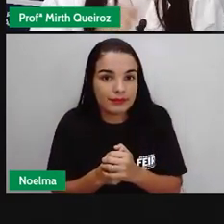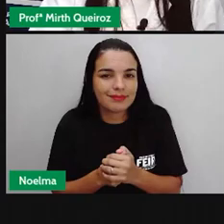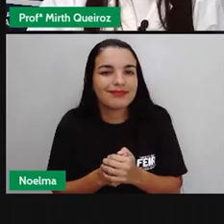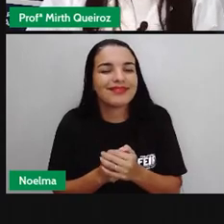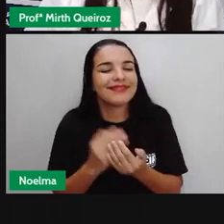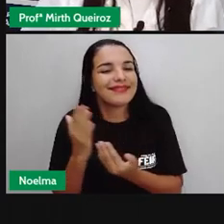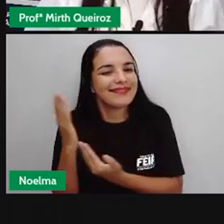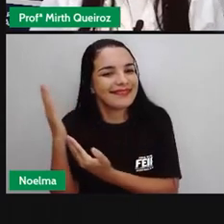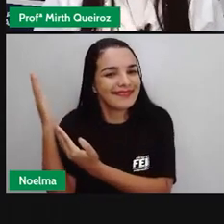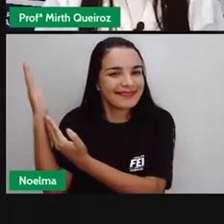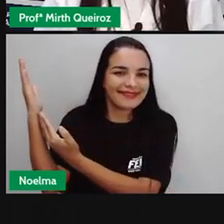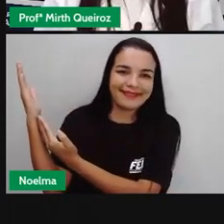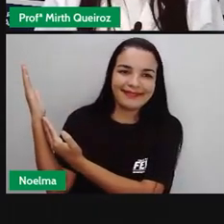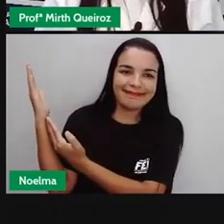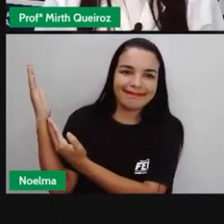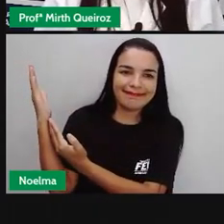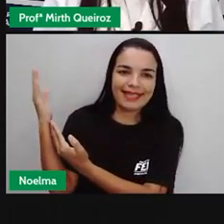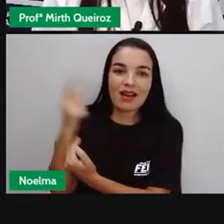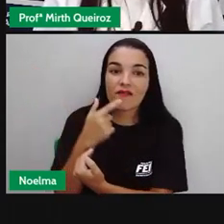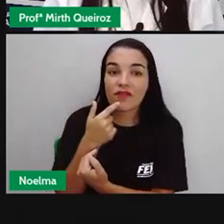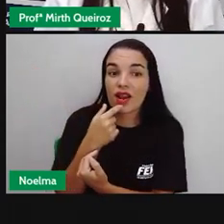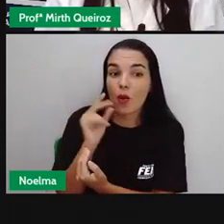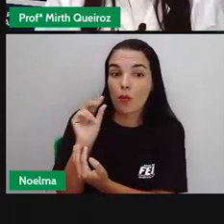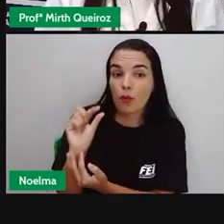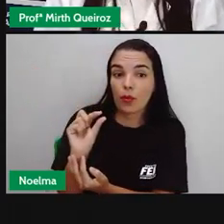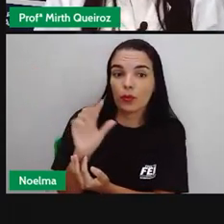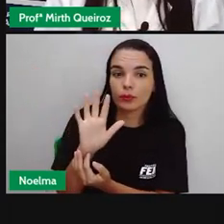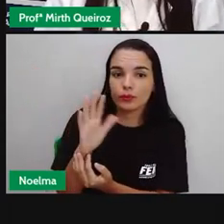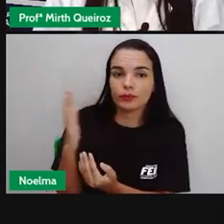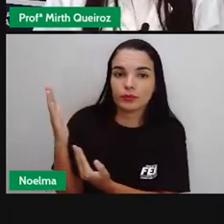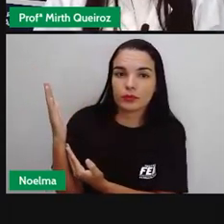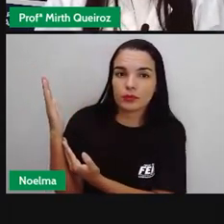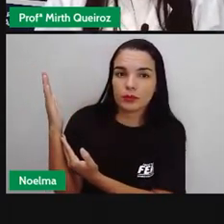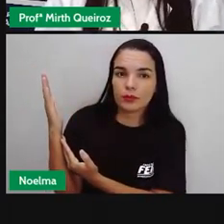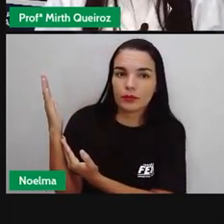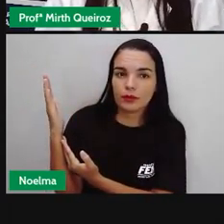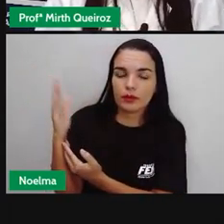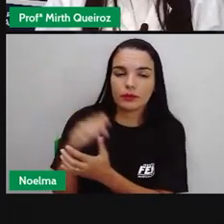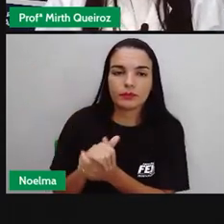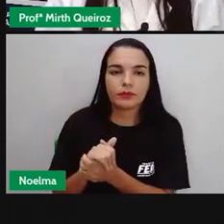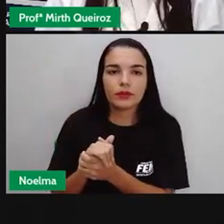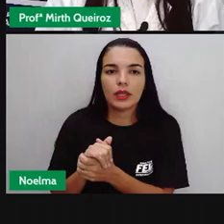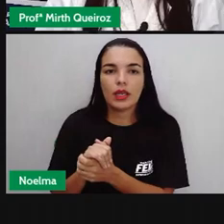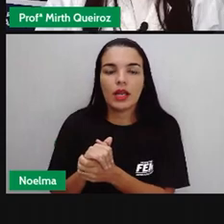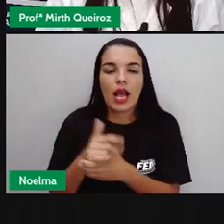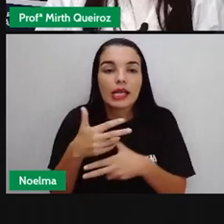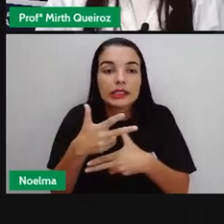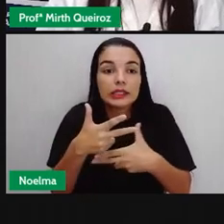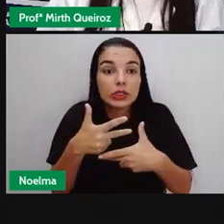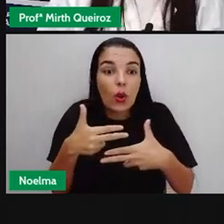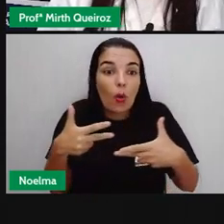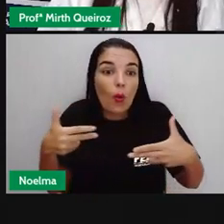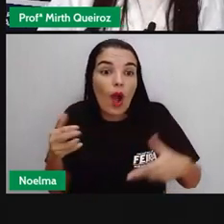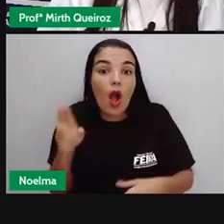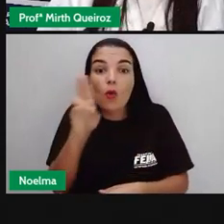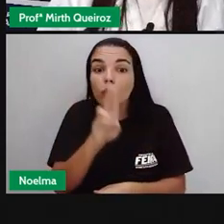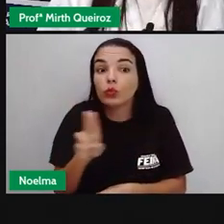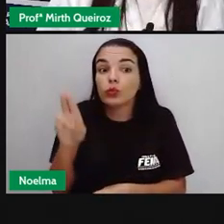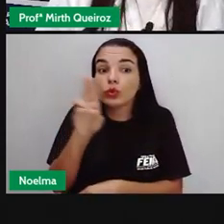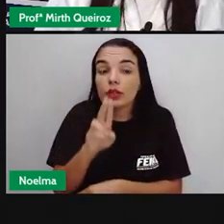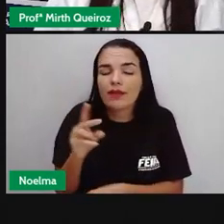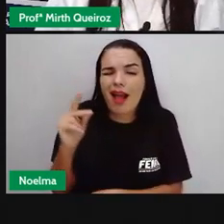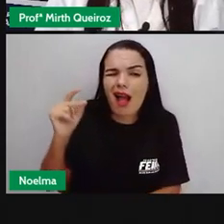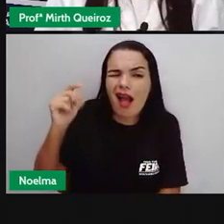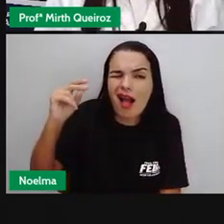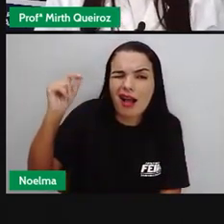E aí, nós vamos falar sobre eles Os instrumentos Que eram utilizados Antes